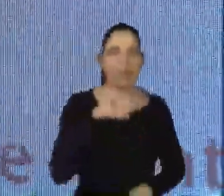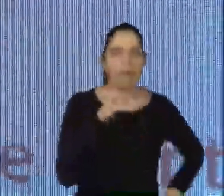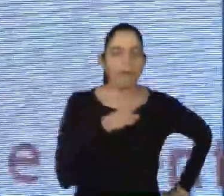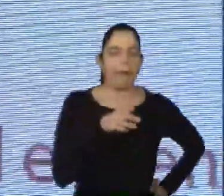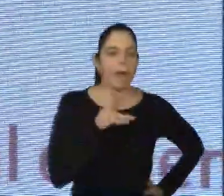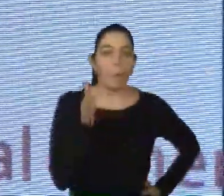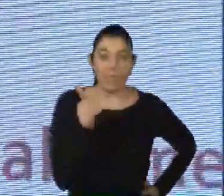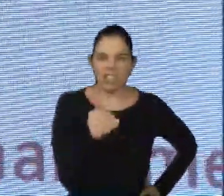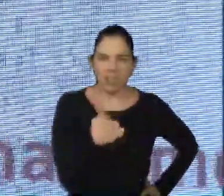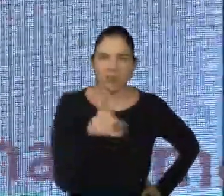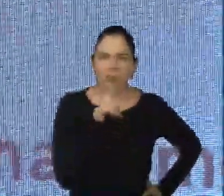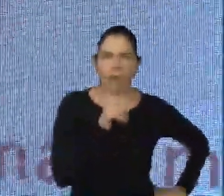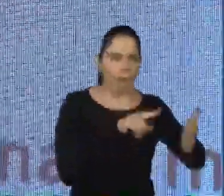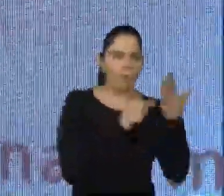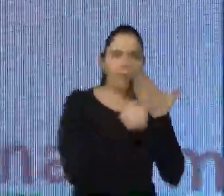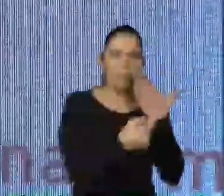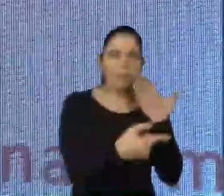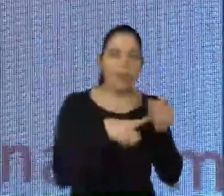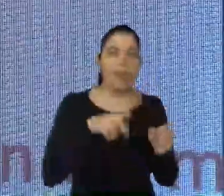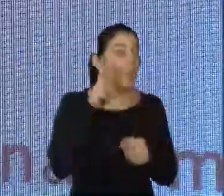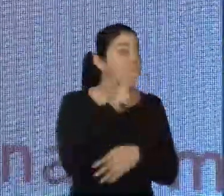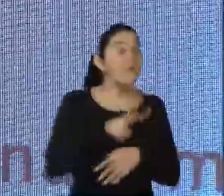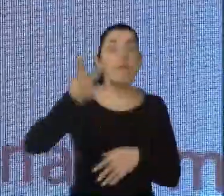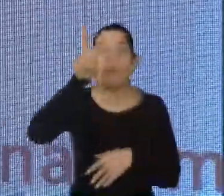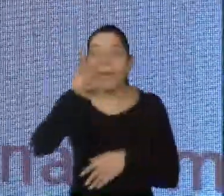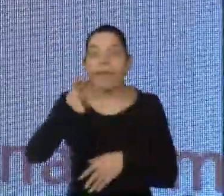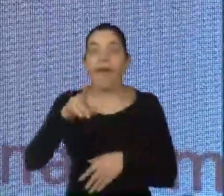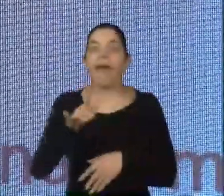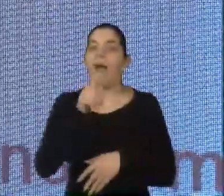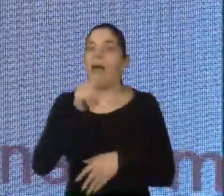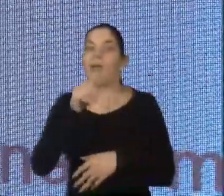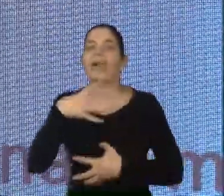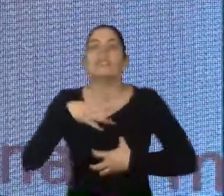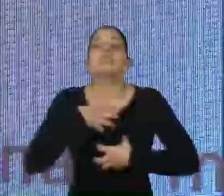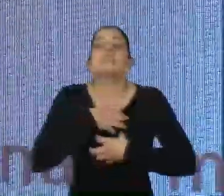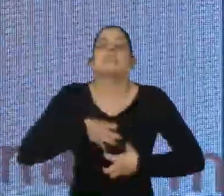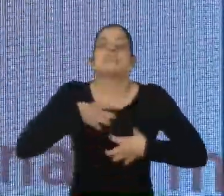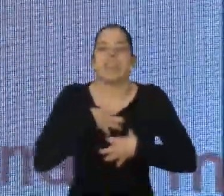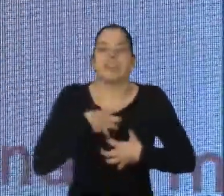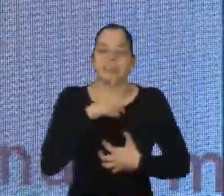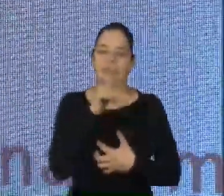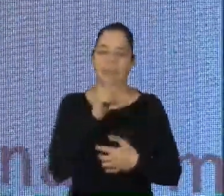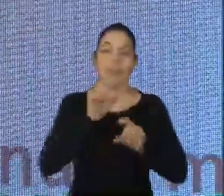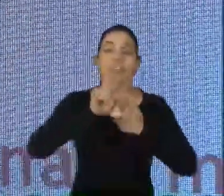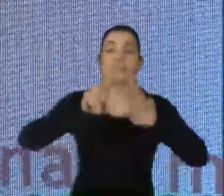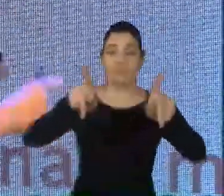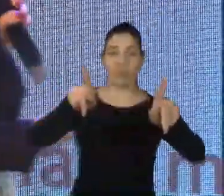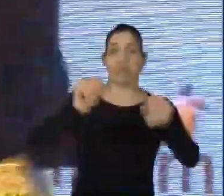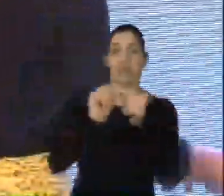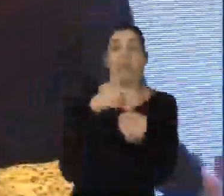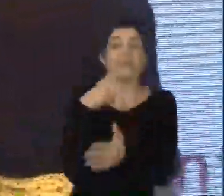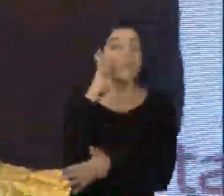ajuda externa com as perguntas certas, ajuda a gente a se conhecer e a meditação também, ajuda esse encontro para a gente saber o que é que faz